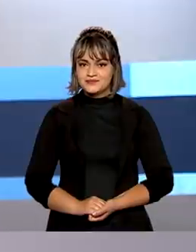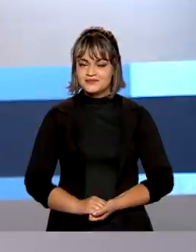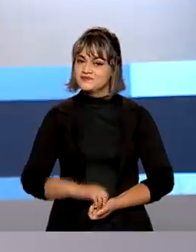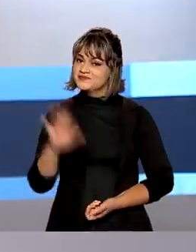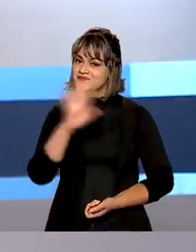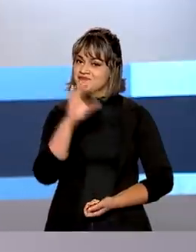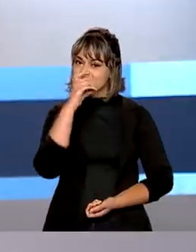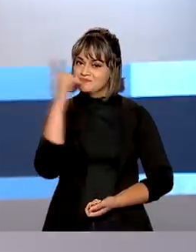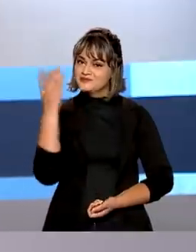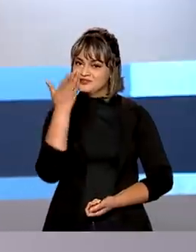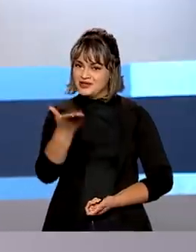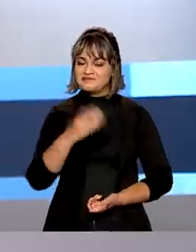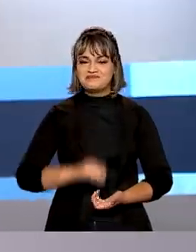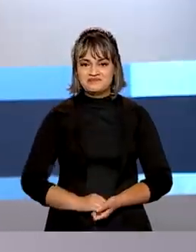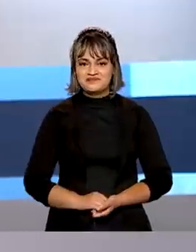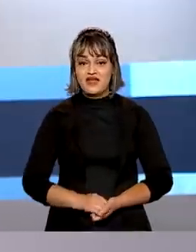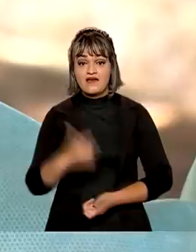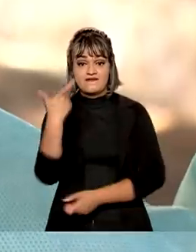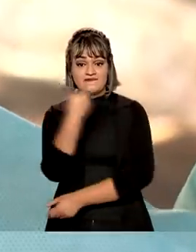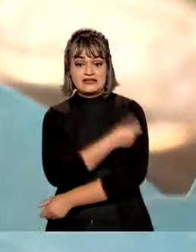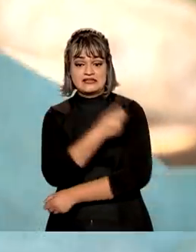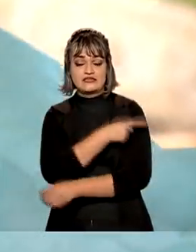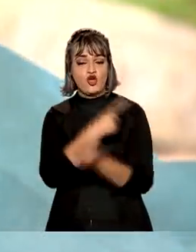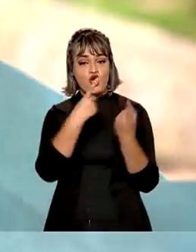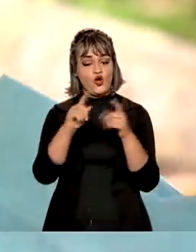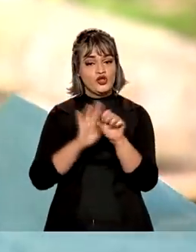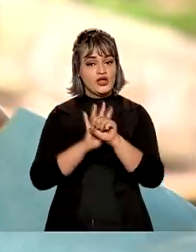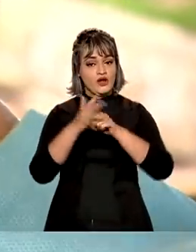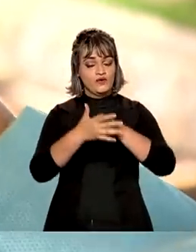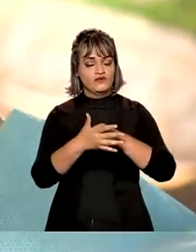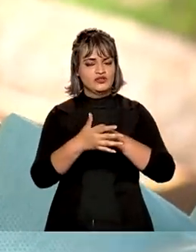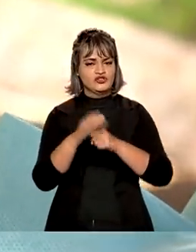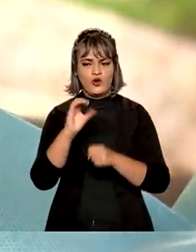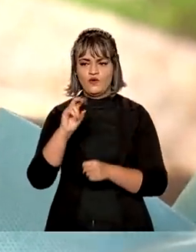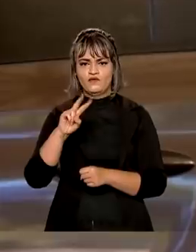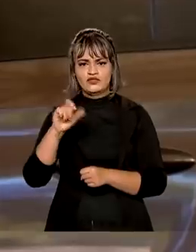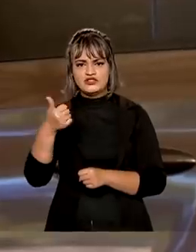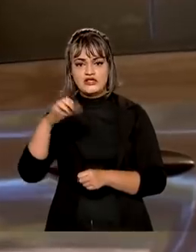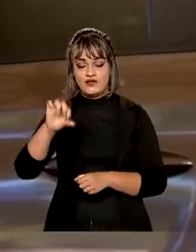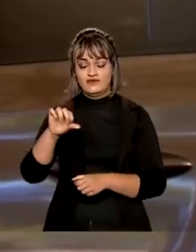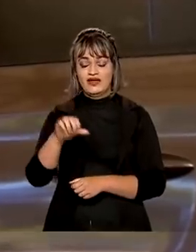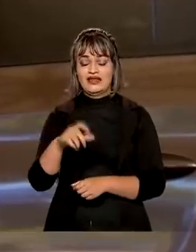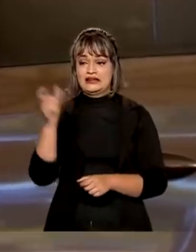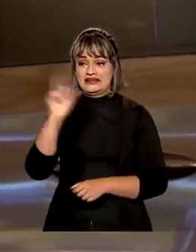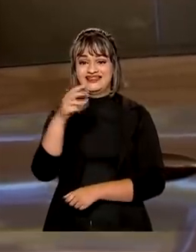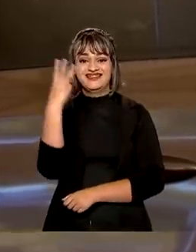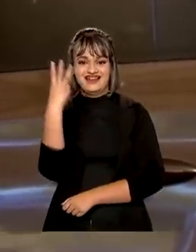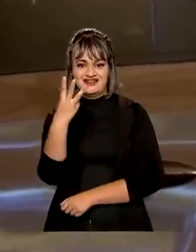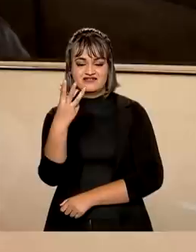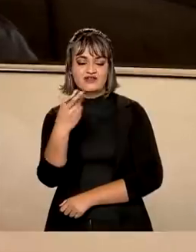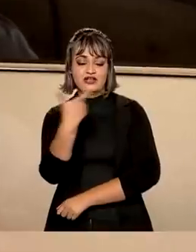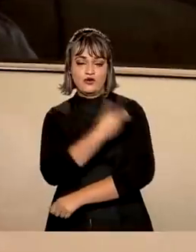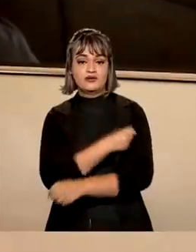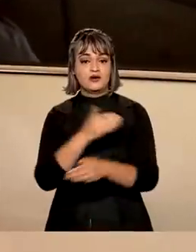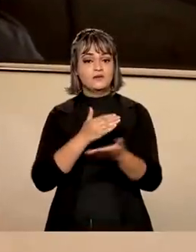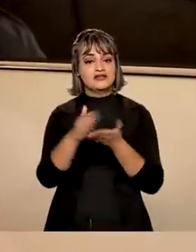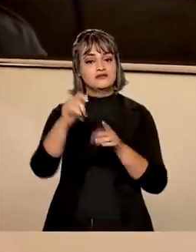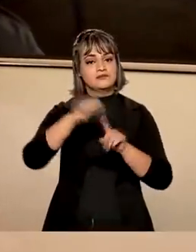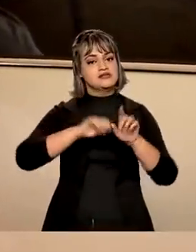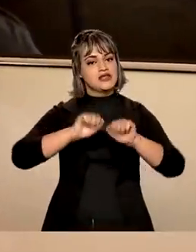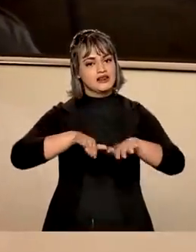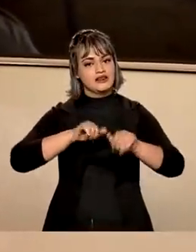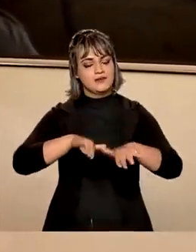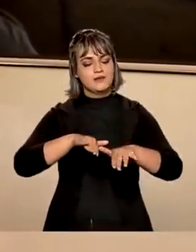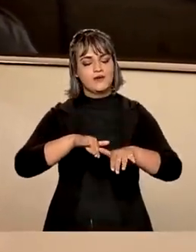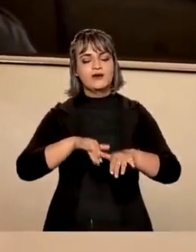Olá, bom dia! Vacinação contra a Covid-19. Terceira dose começa a ser aplicada a partir de setembro.